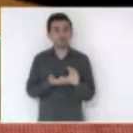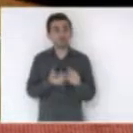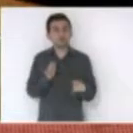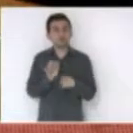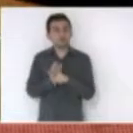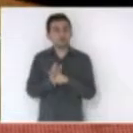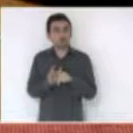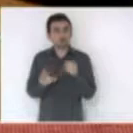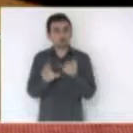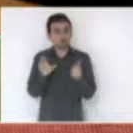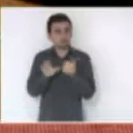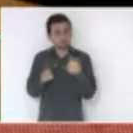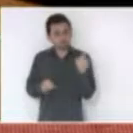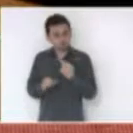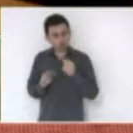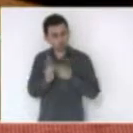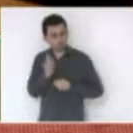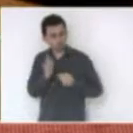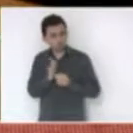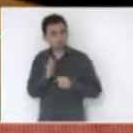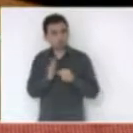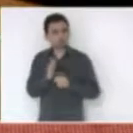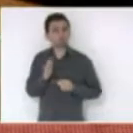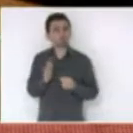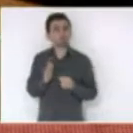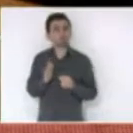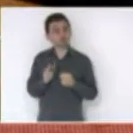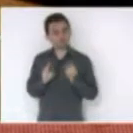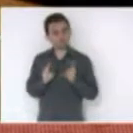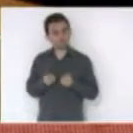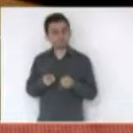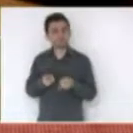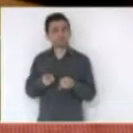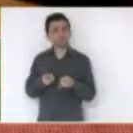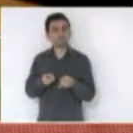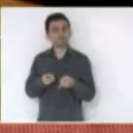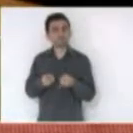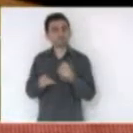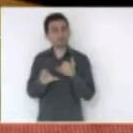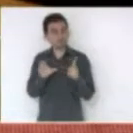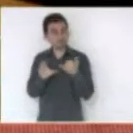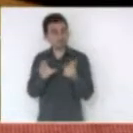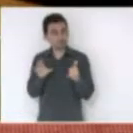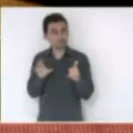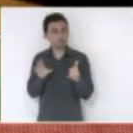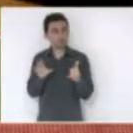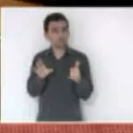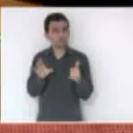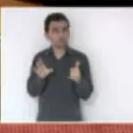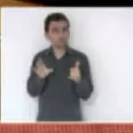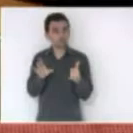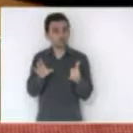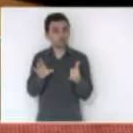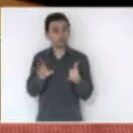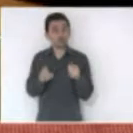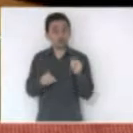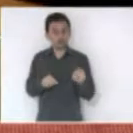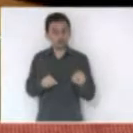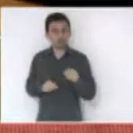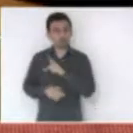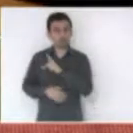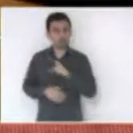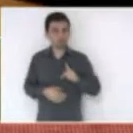sempre lutamos para manter a Selesc como Selesc pública